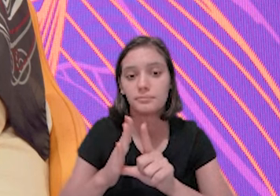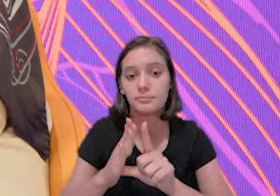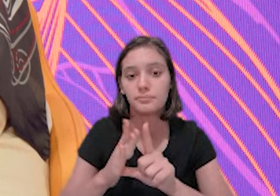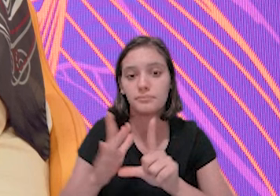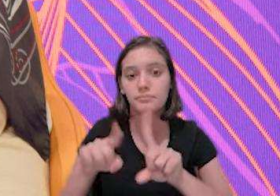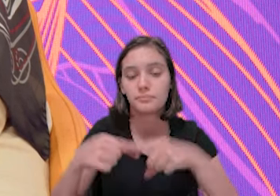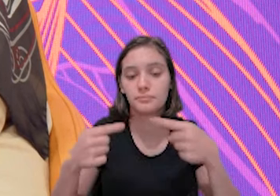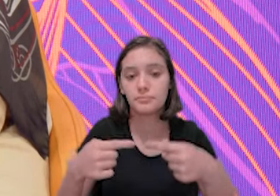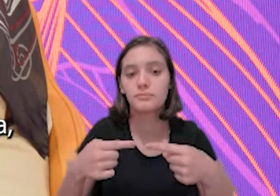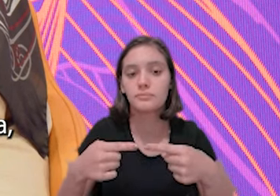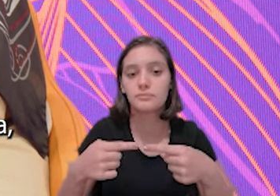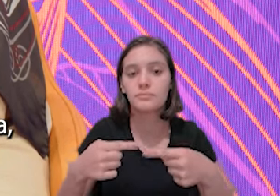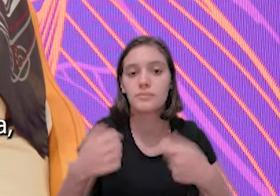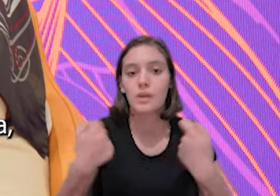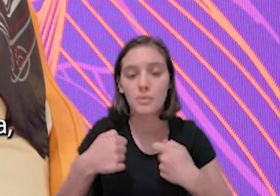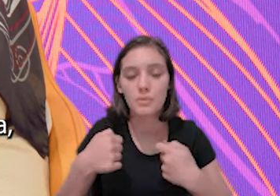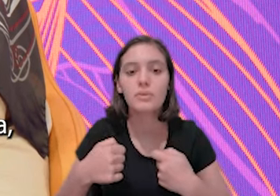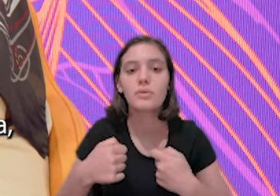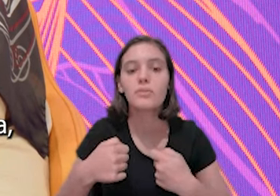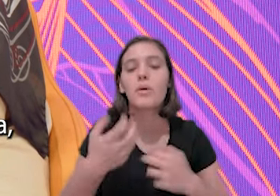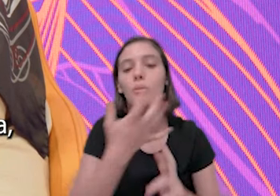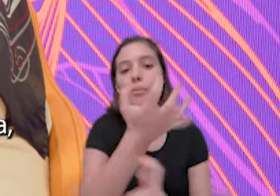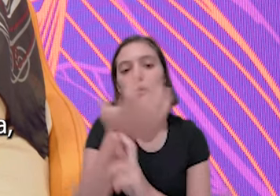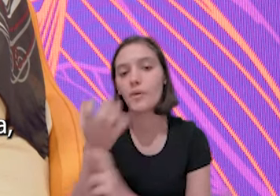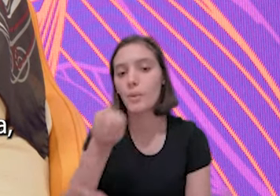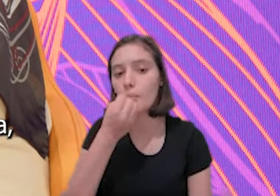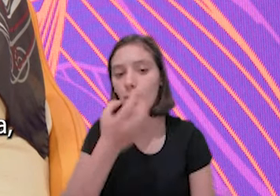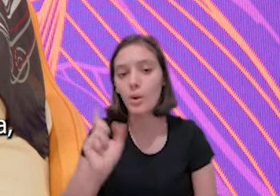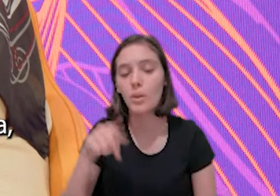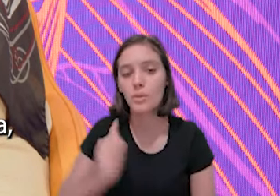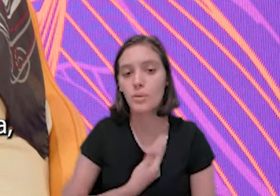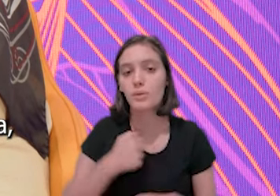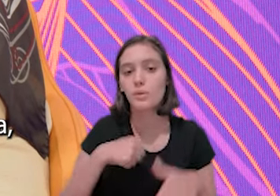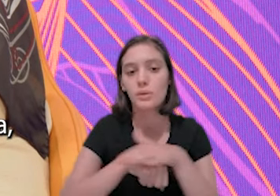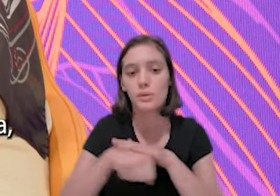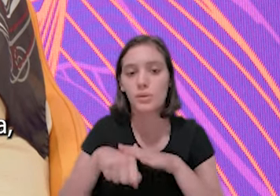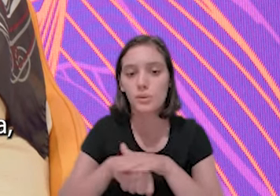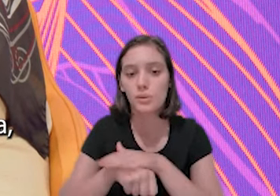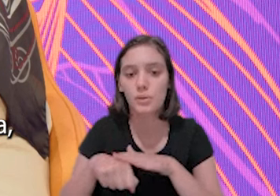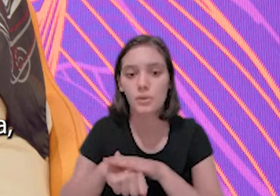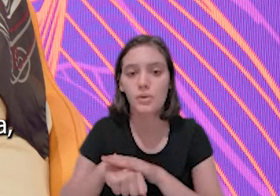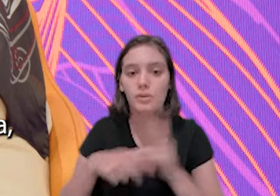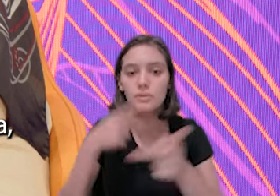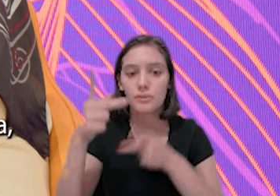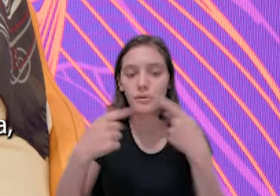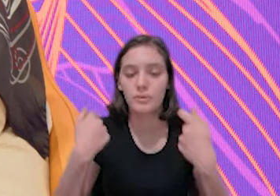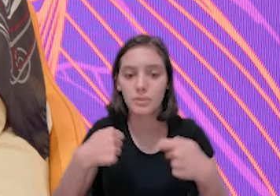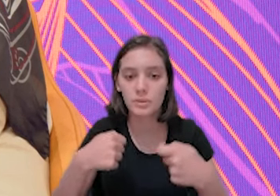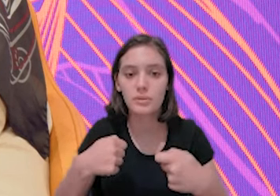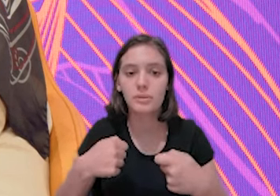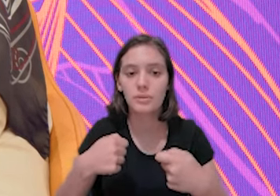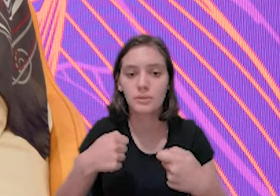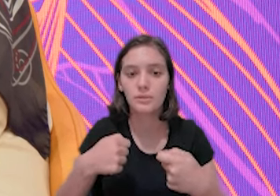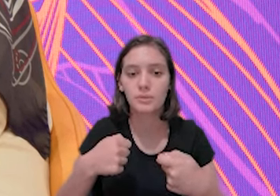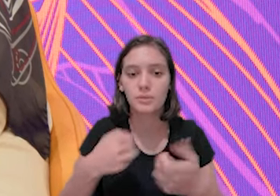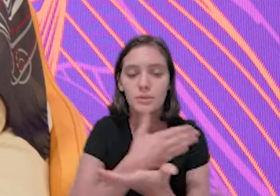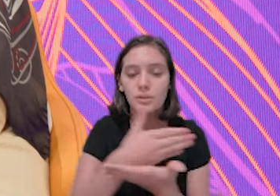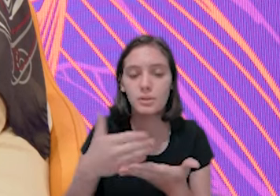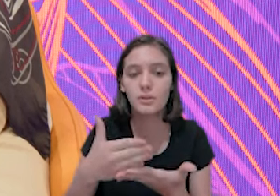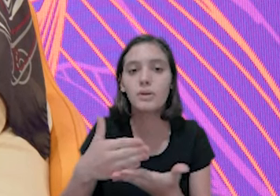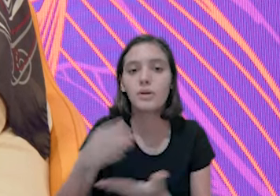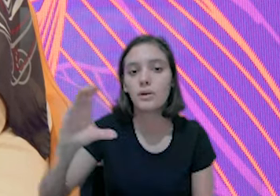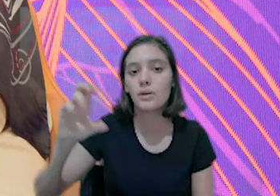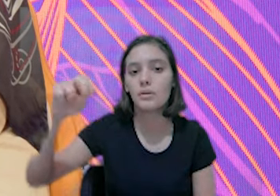marido tem loja. Mas quando a gente precisa de uma feira boa, a gente conversar, eles falam, você